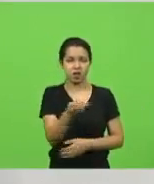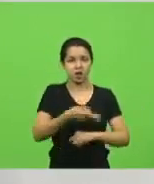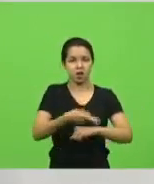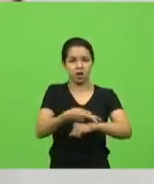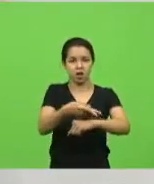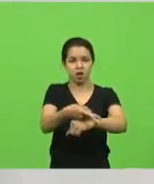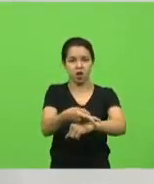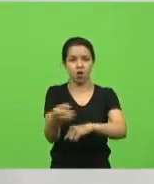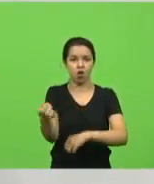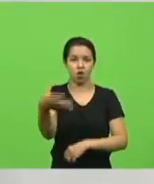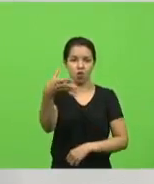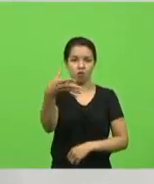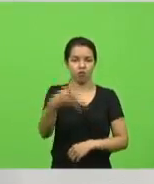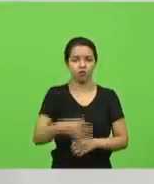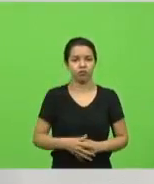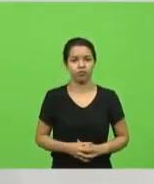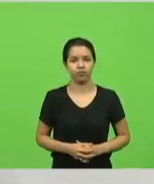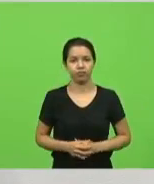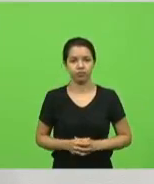Só isso.